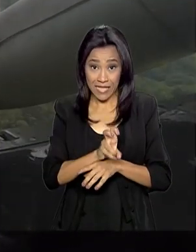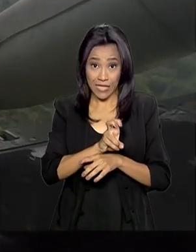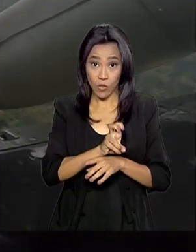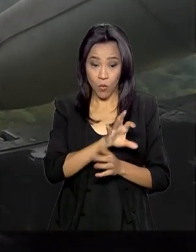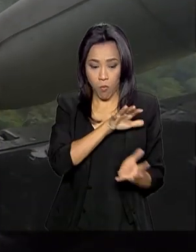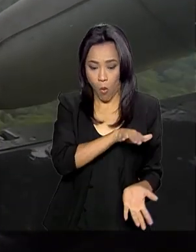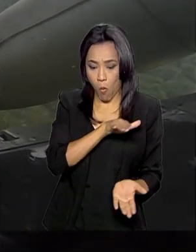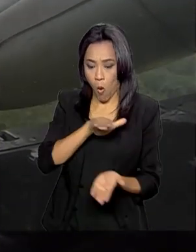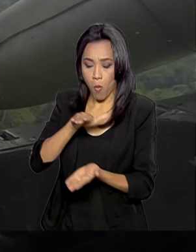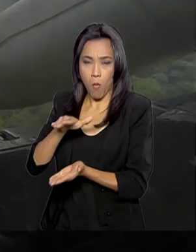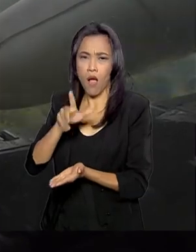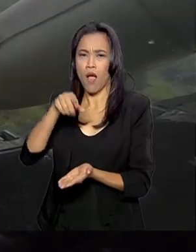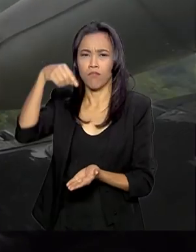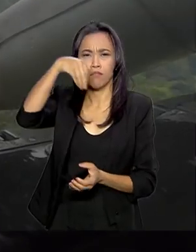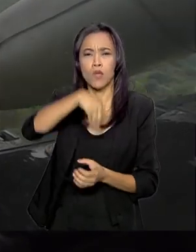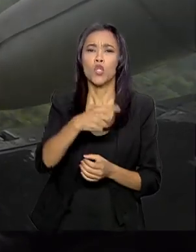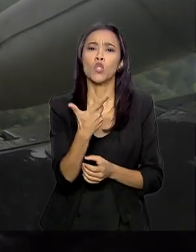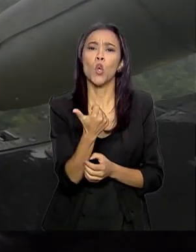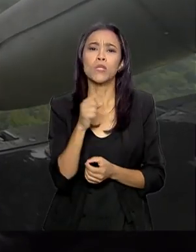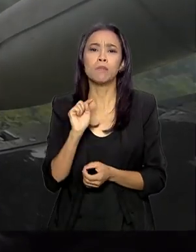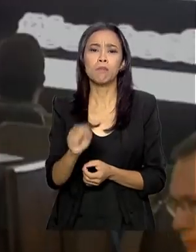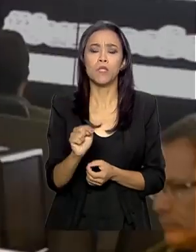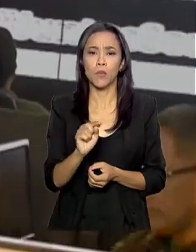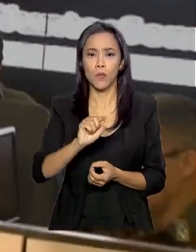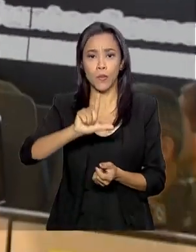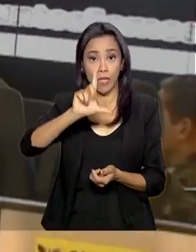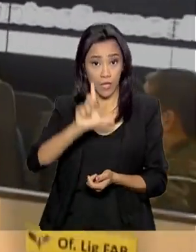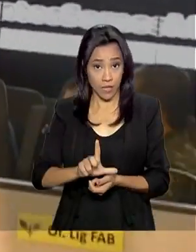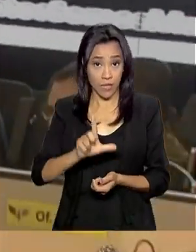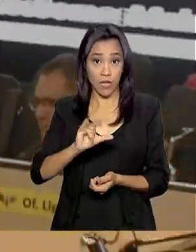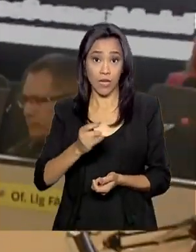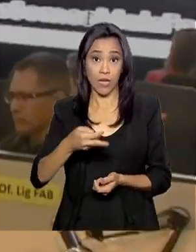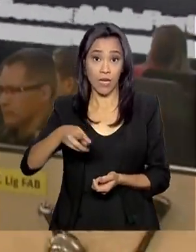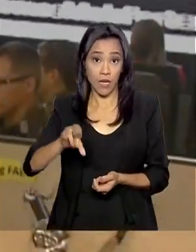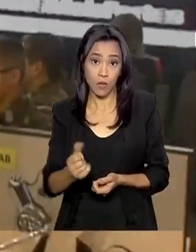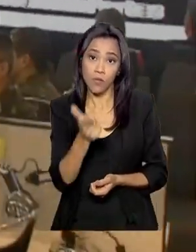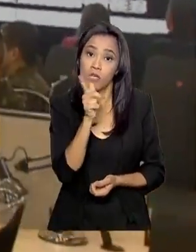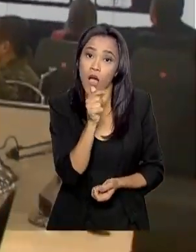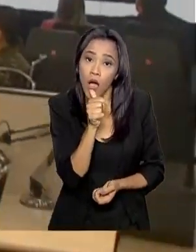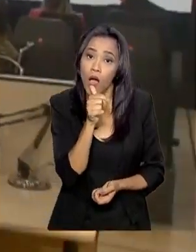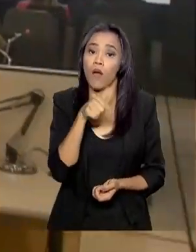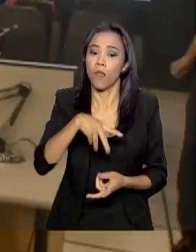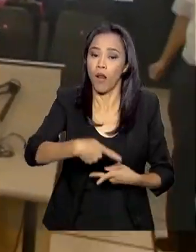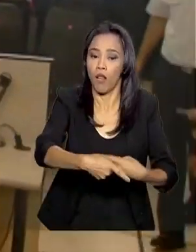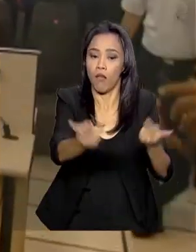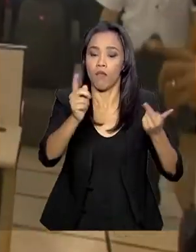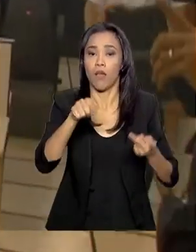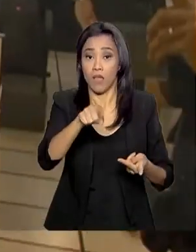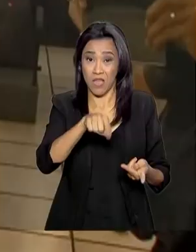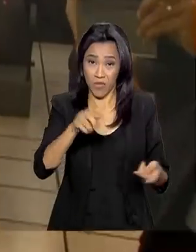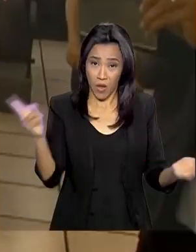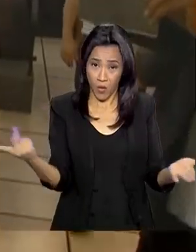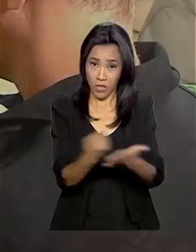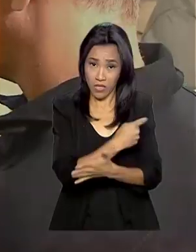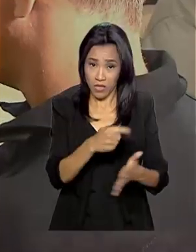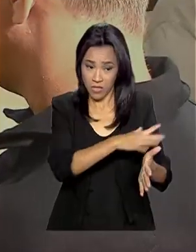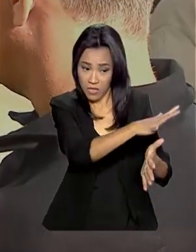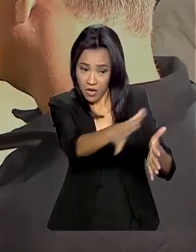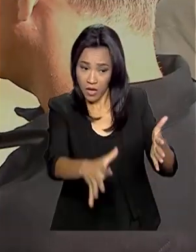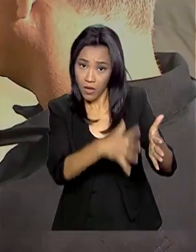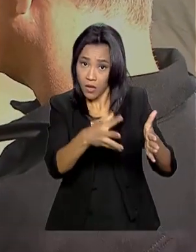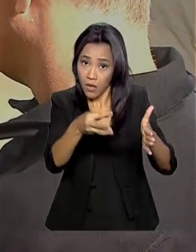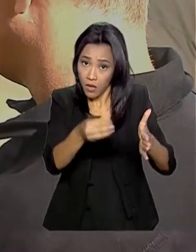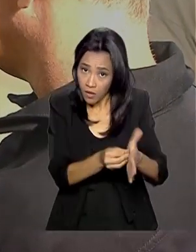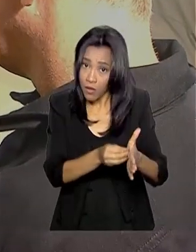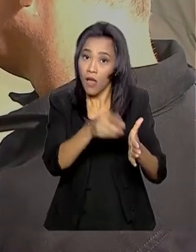que comportam até 12 mil litros de água. As ações de combate às queimadas que atingem a região amazônica são